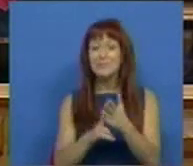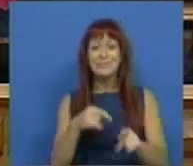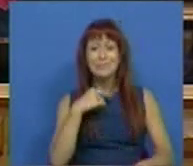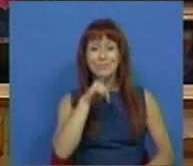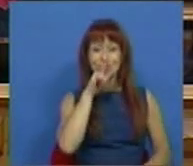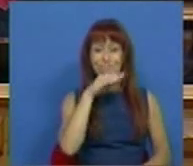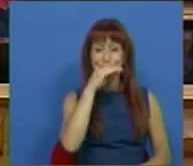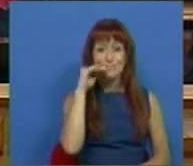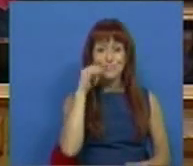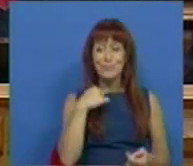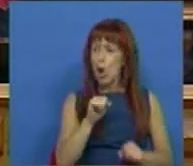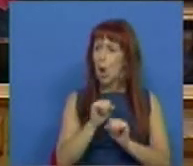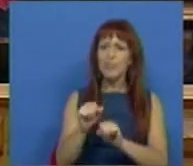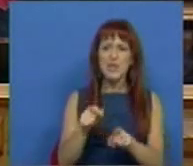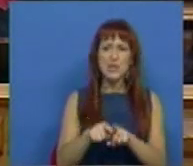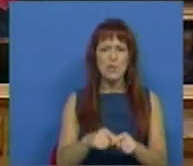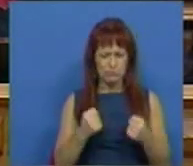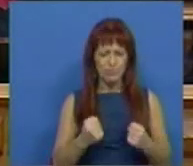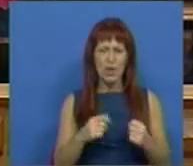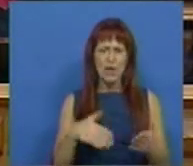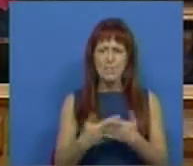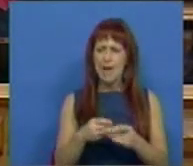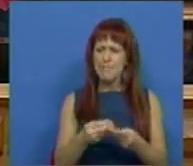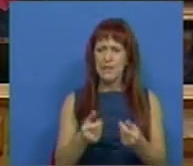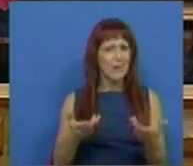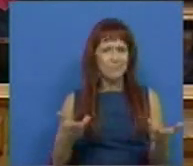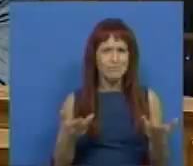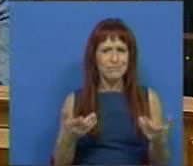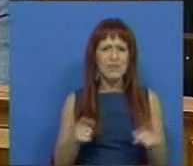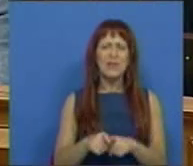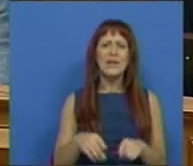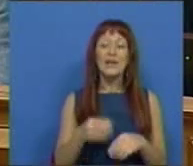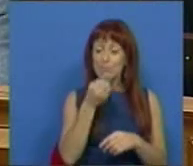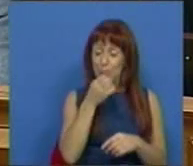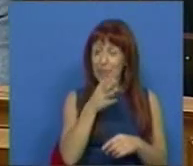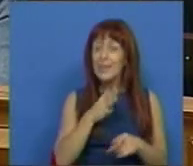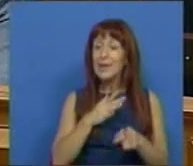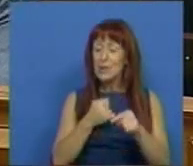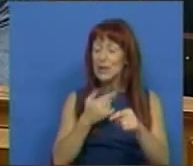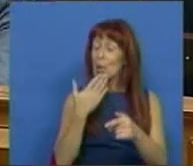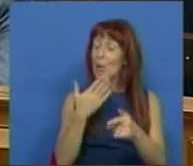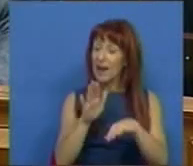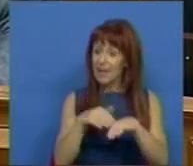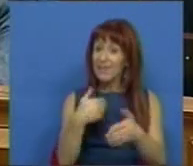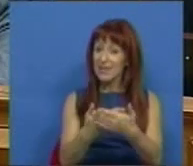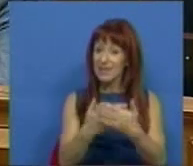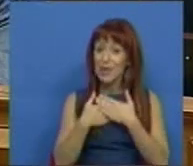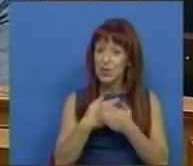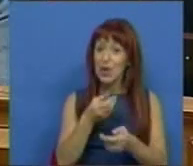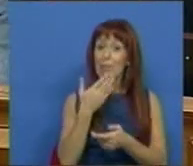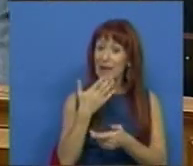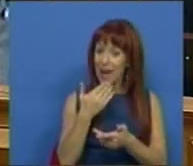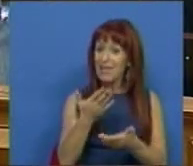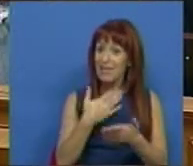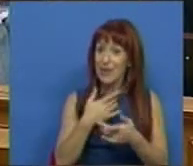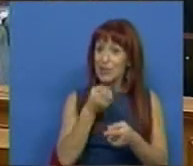calados e não temos oposição consistente a fazer sobre esta matéria. Fez-nos uma confidência, eu agradeço que o tenha feito, agradeço que o